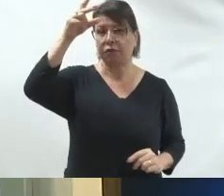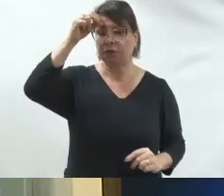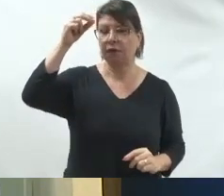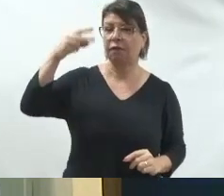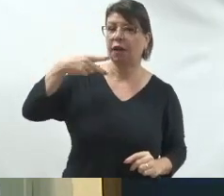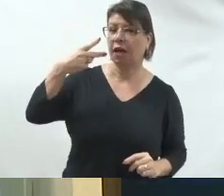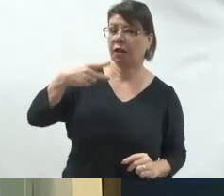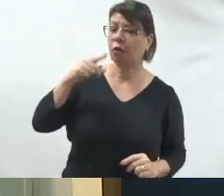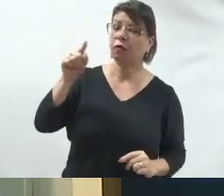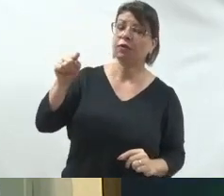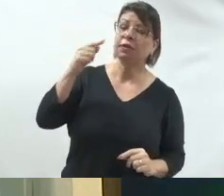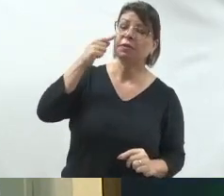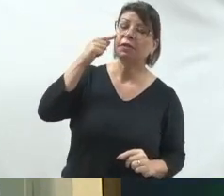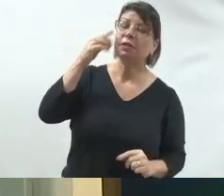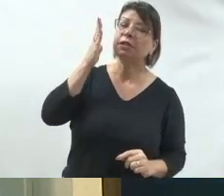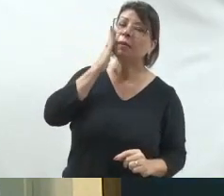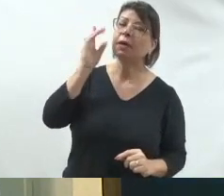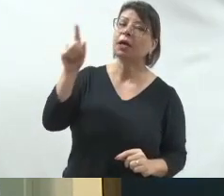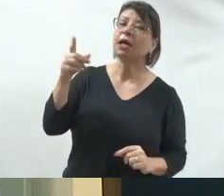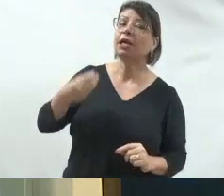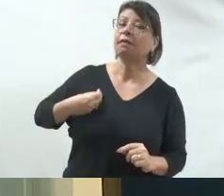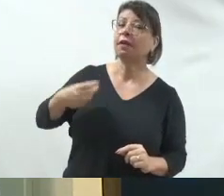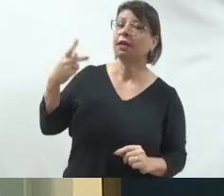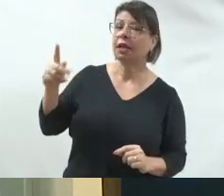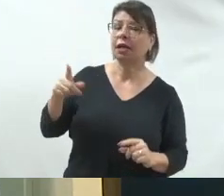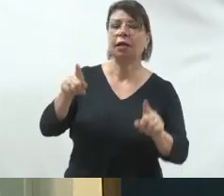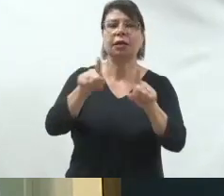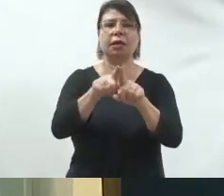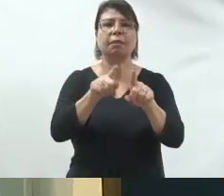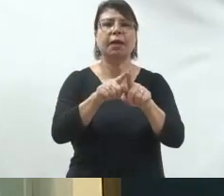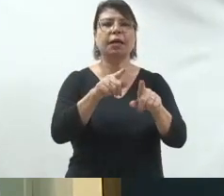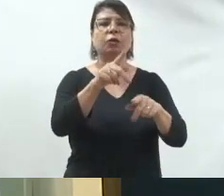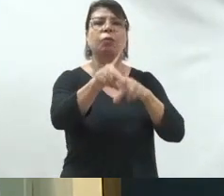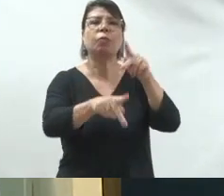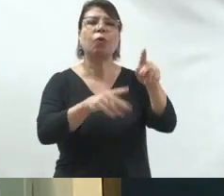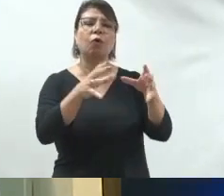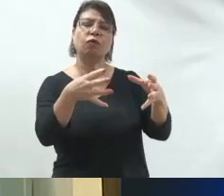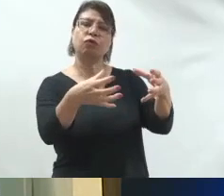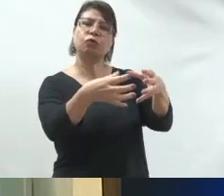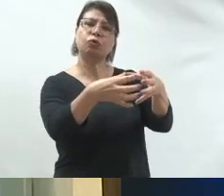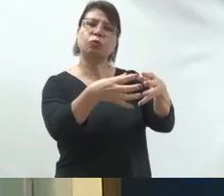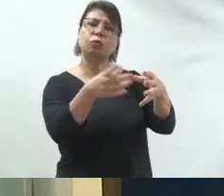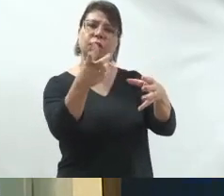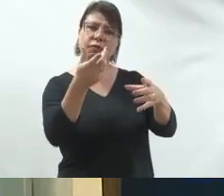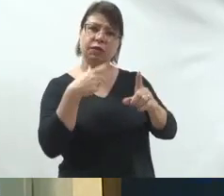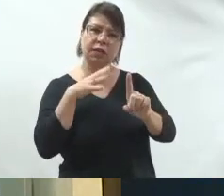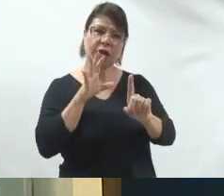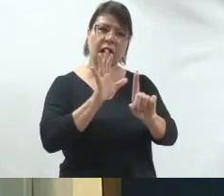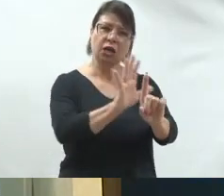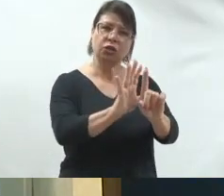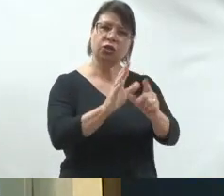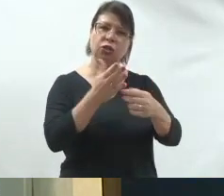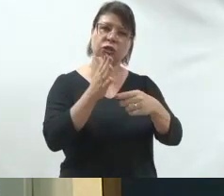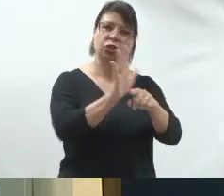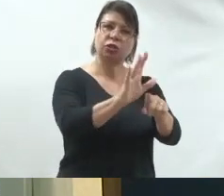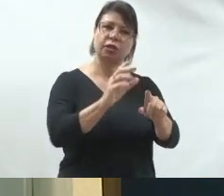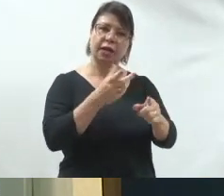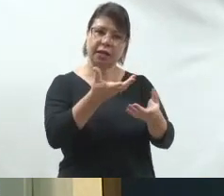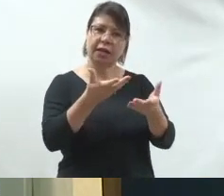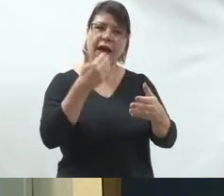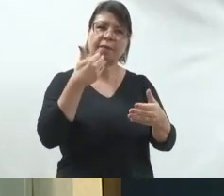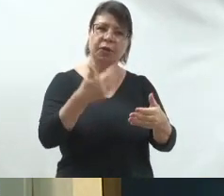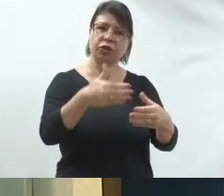pensa essa população, como é que se apresenta essa população, qual é a demografia dessa população. Então, tudo isso constitui esse cenário.